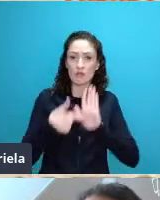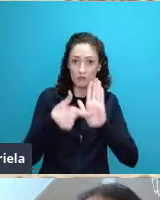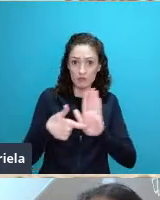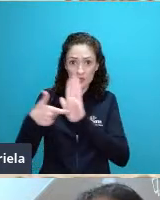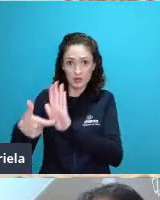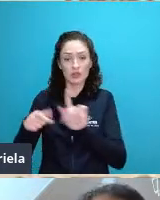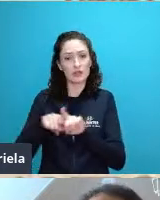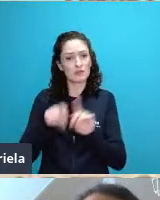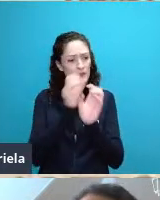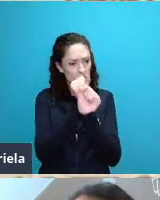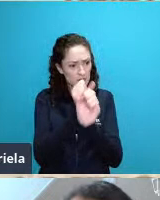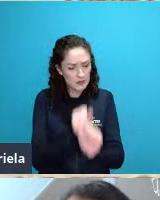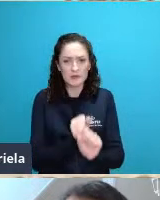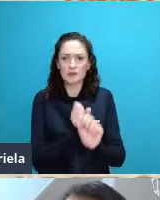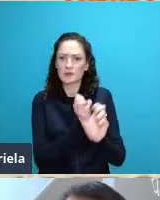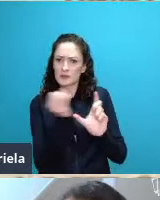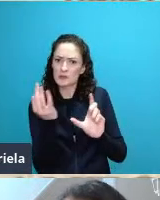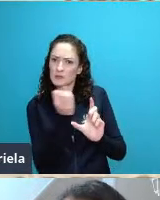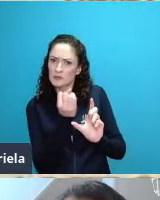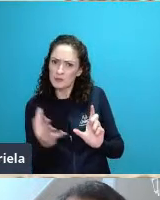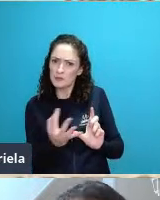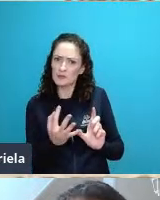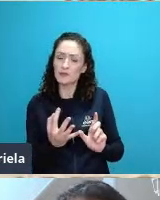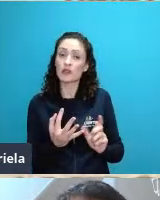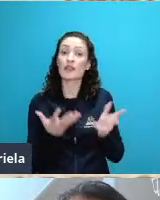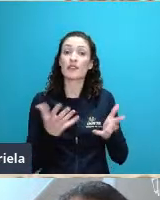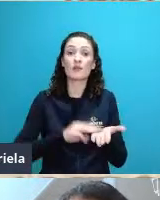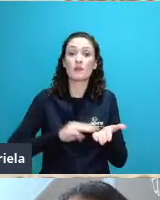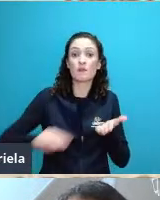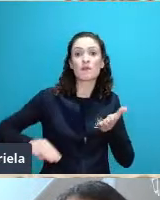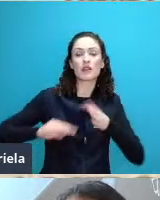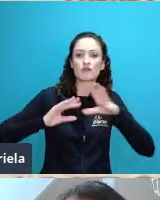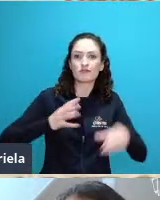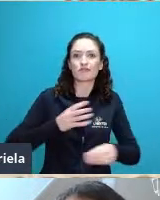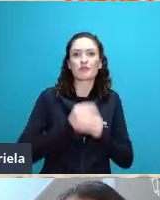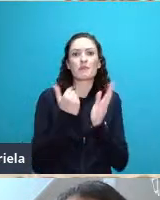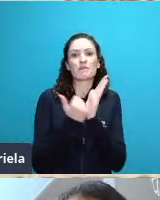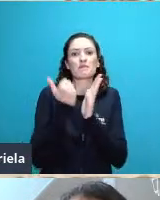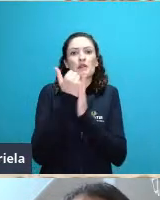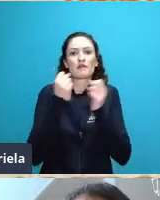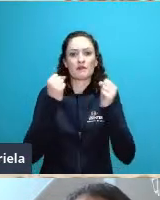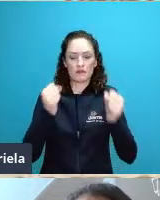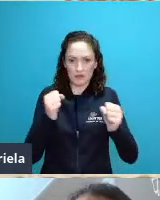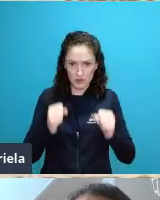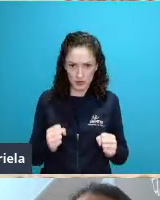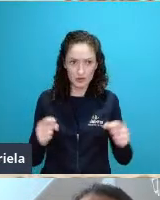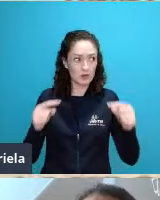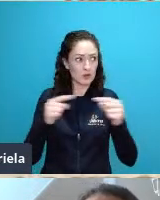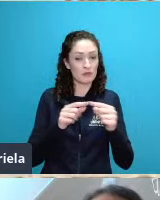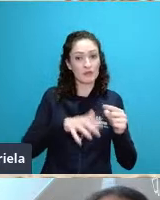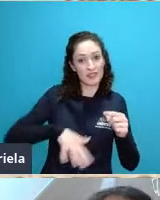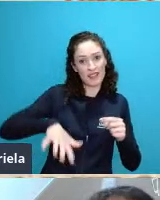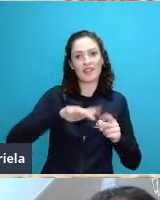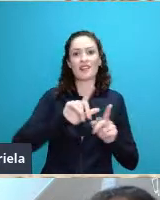potencializar o método no estudo do espaço para a geografia